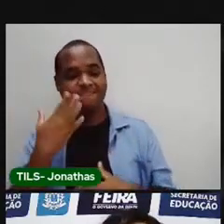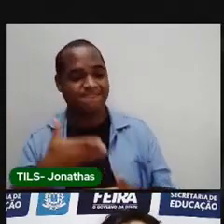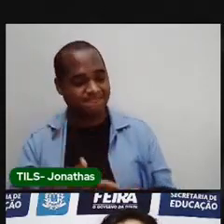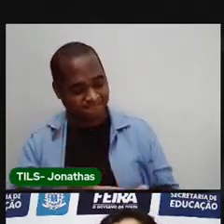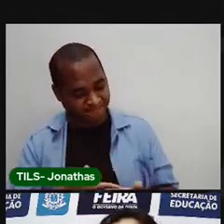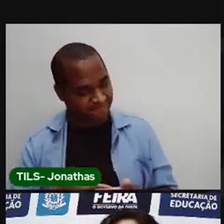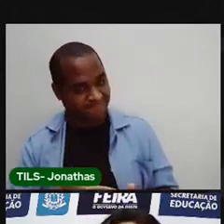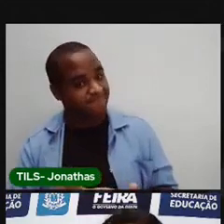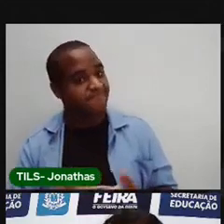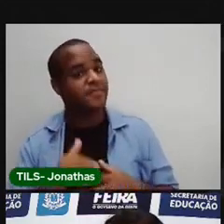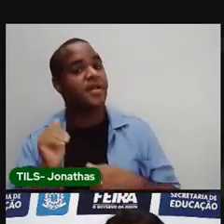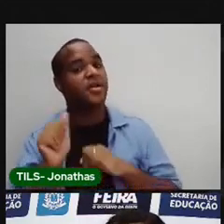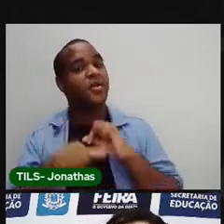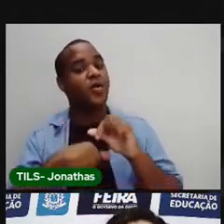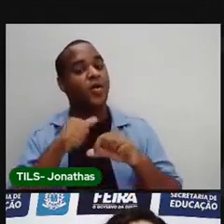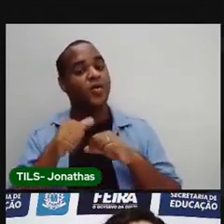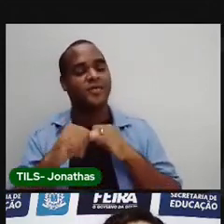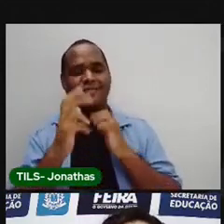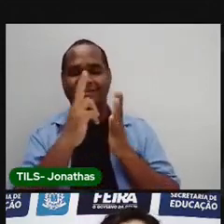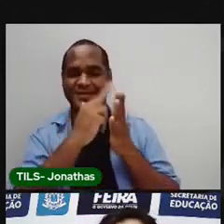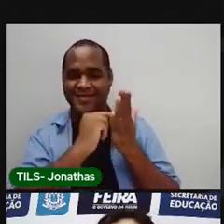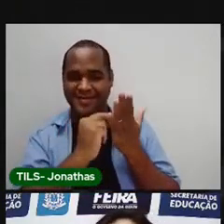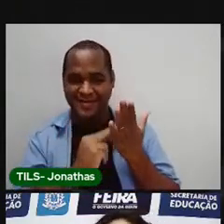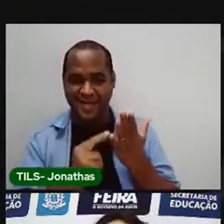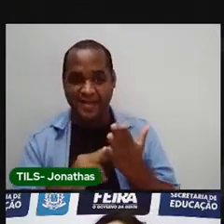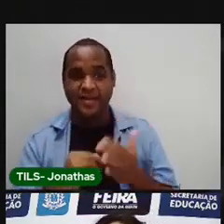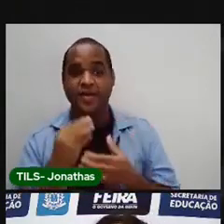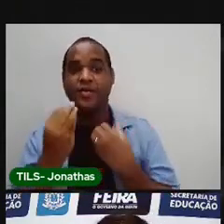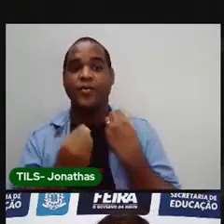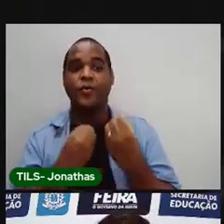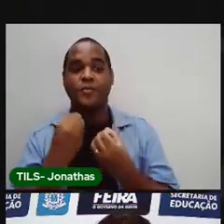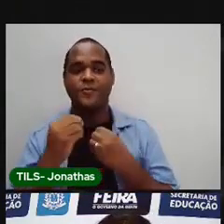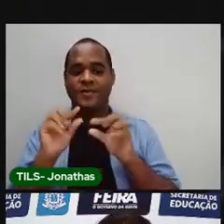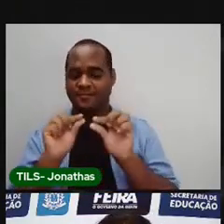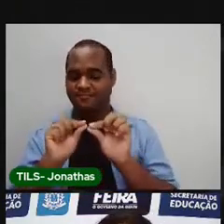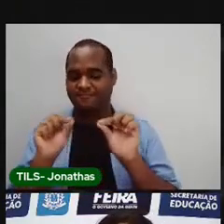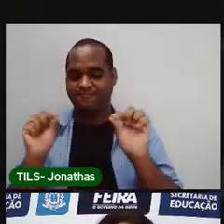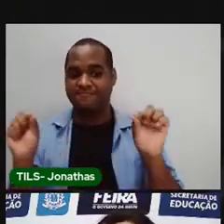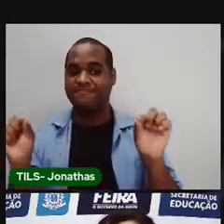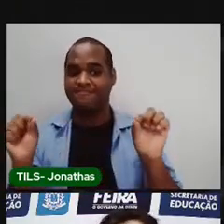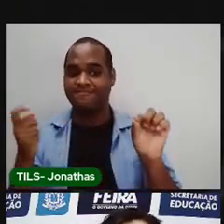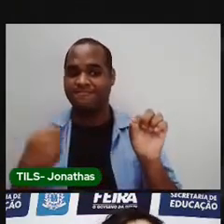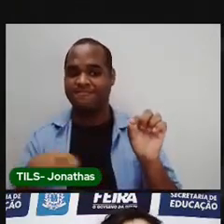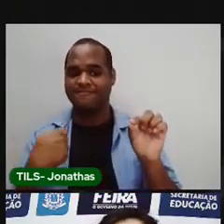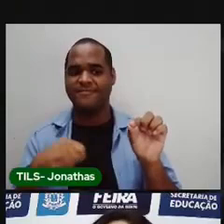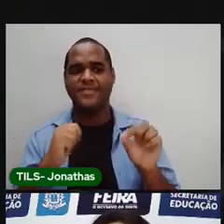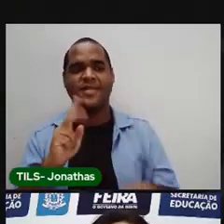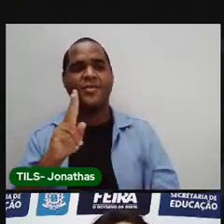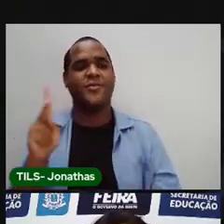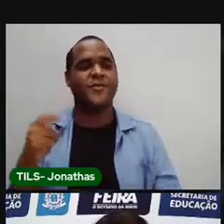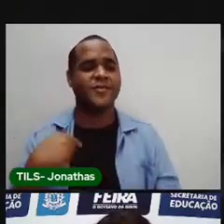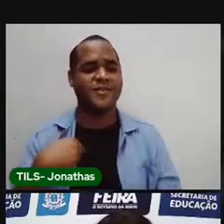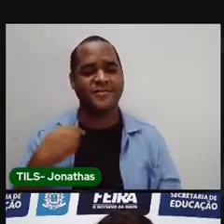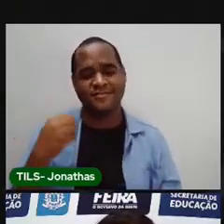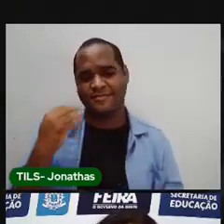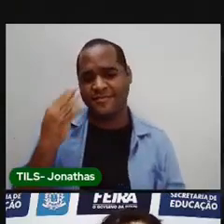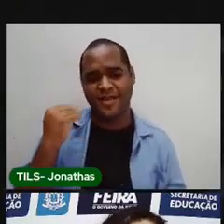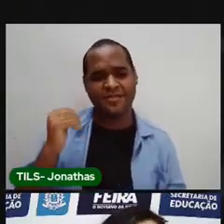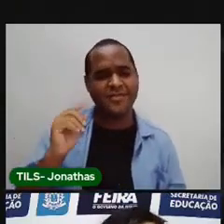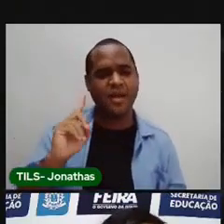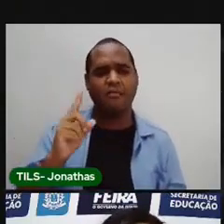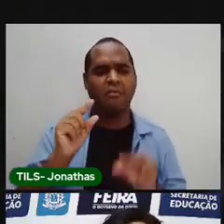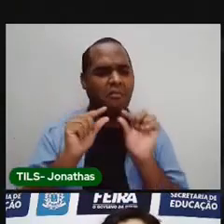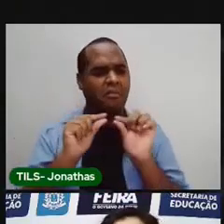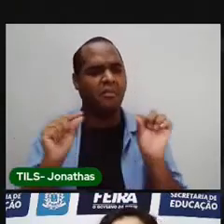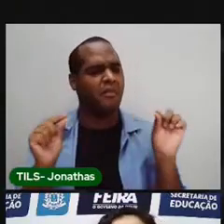nasceu. Desenhe. E escreva. Em sua linha do tempo. Ah, Pró. Mas aí não está uma linha.